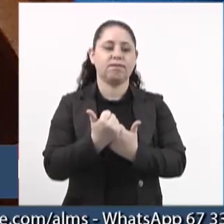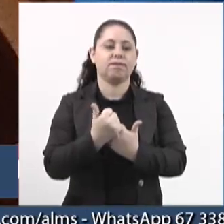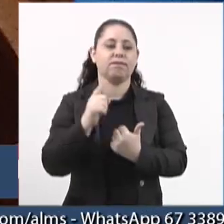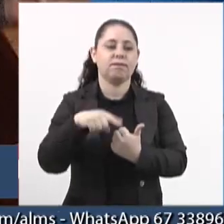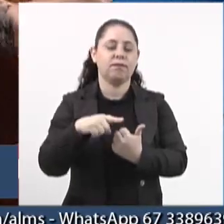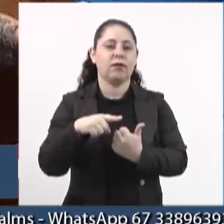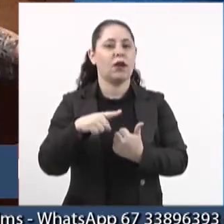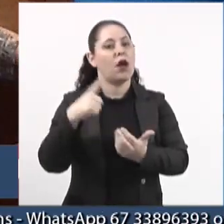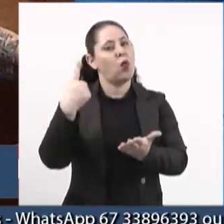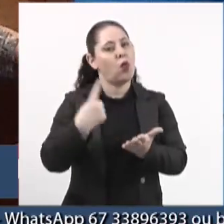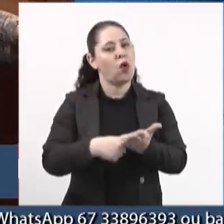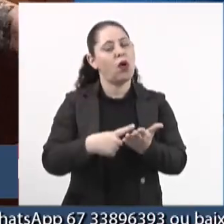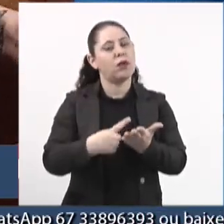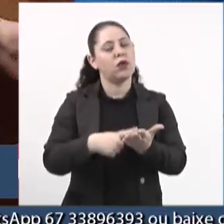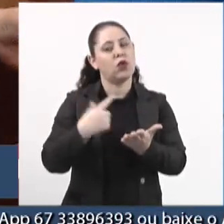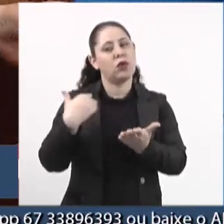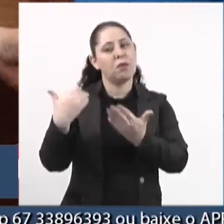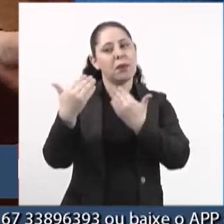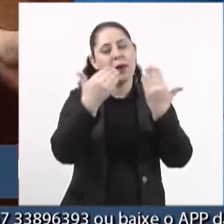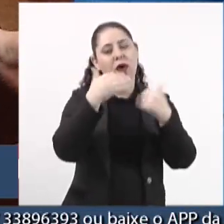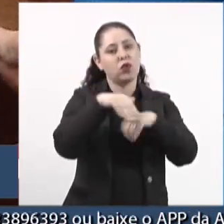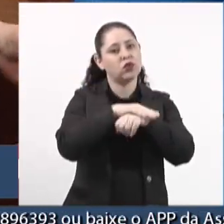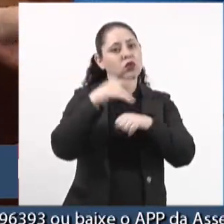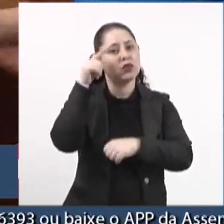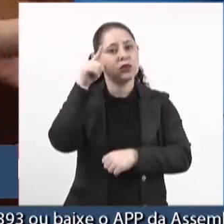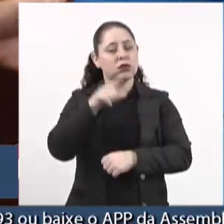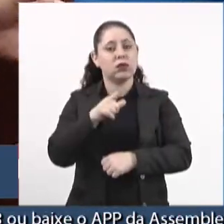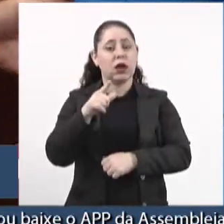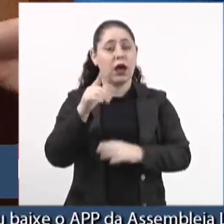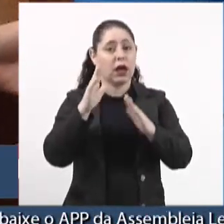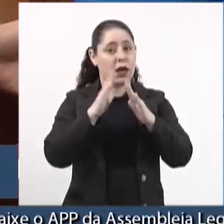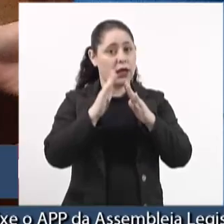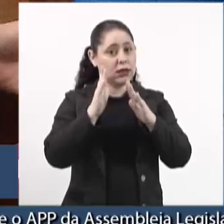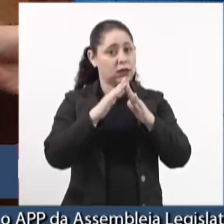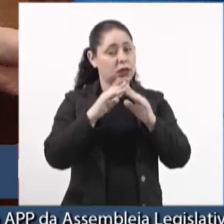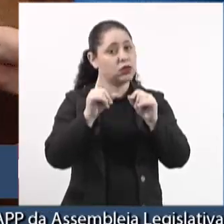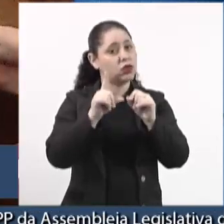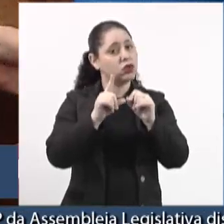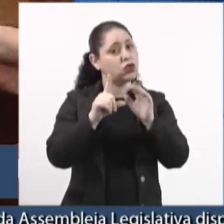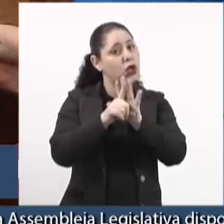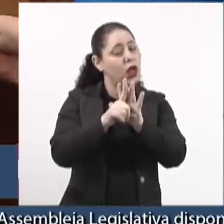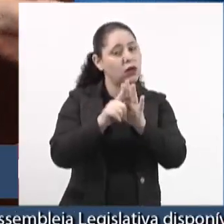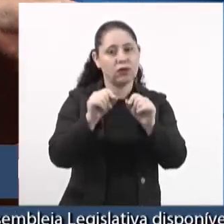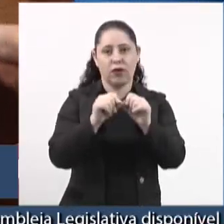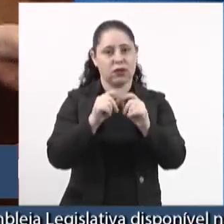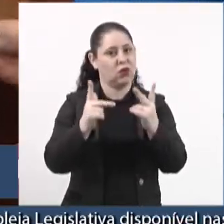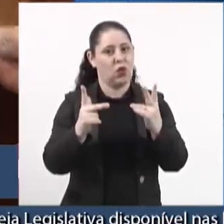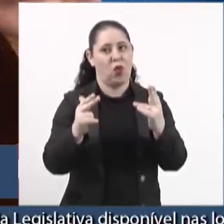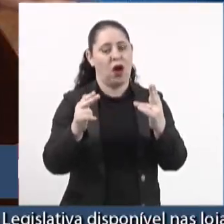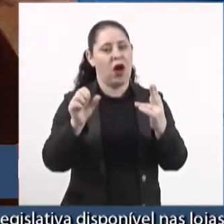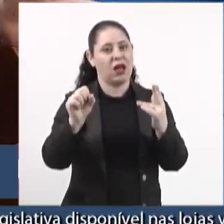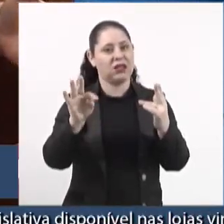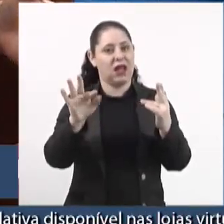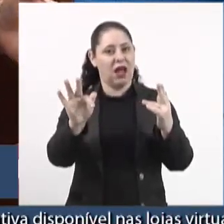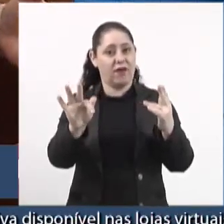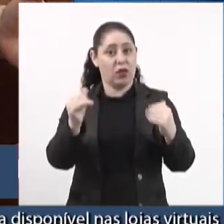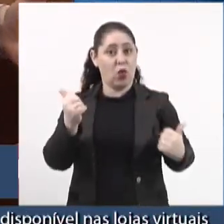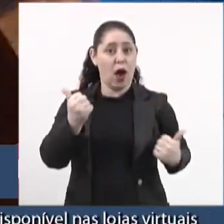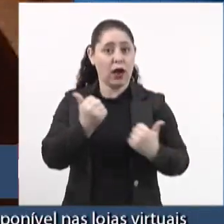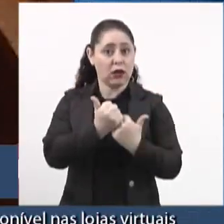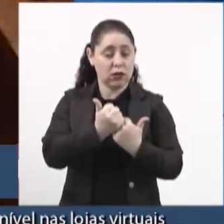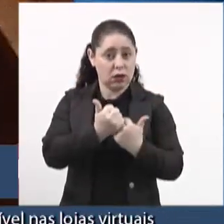numa agenda para que a gente consiga que essa casa não faça o mesmo, que essa casa nos apoie,